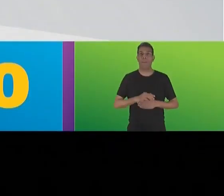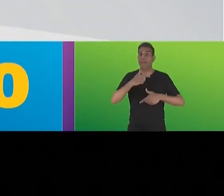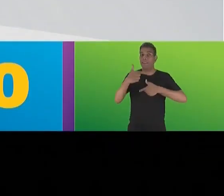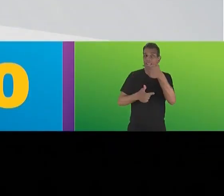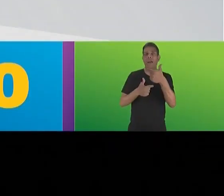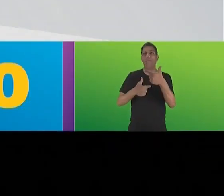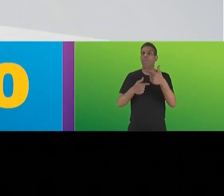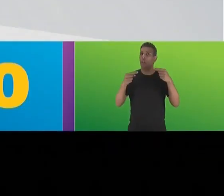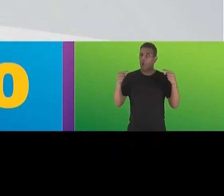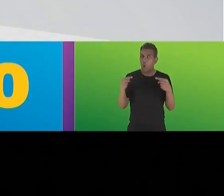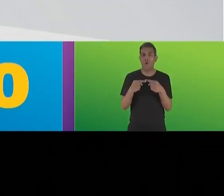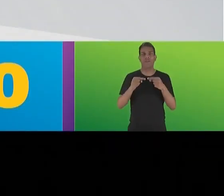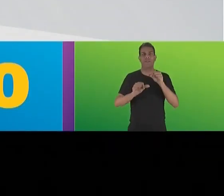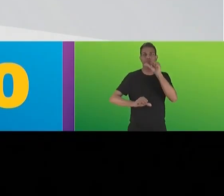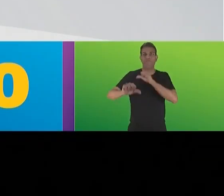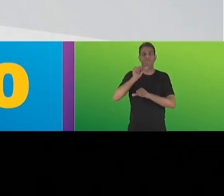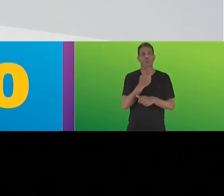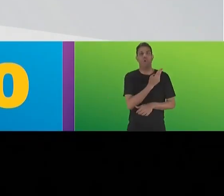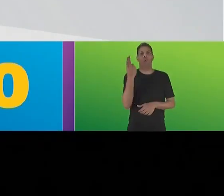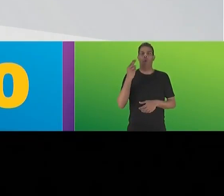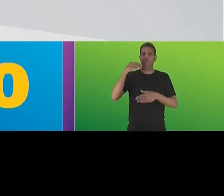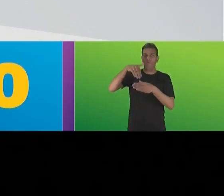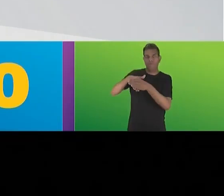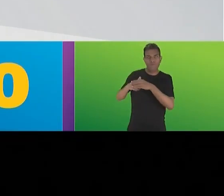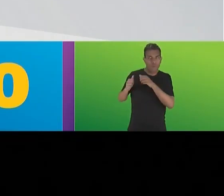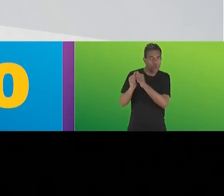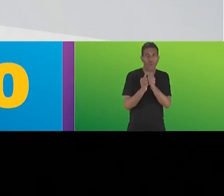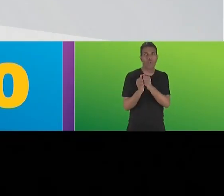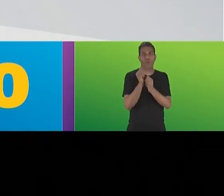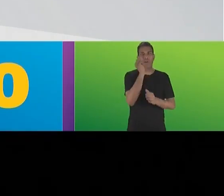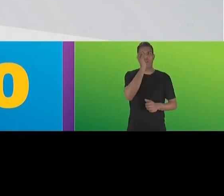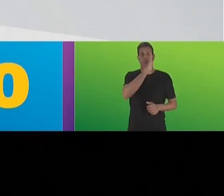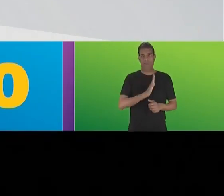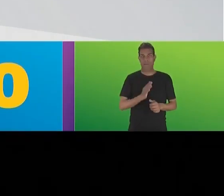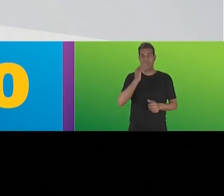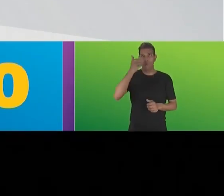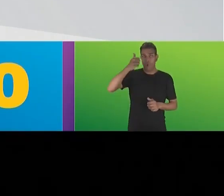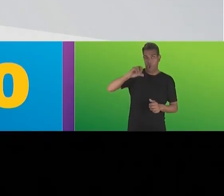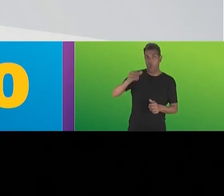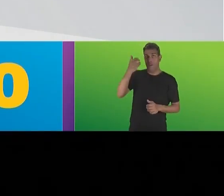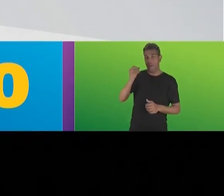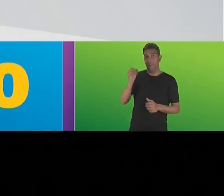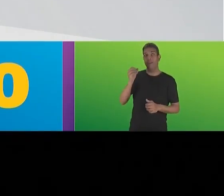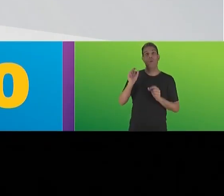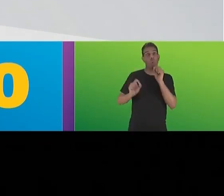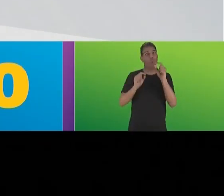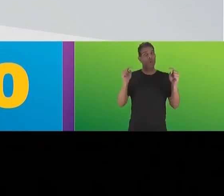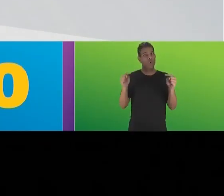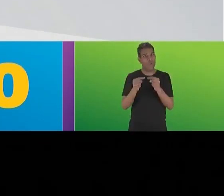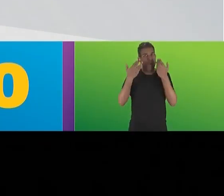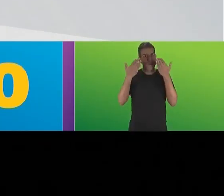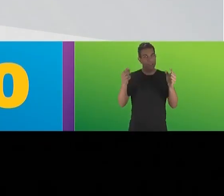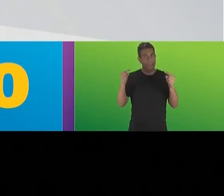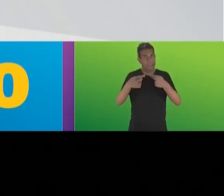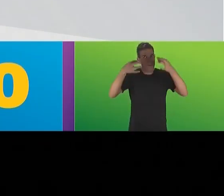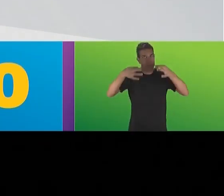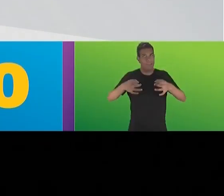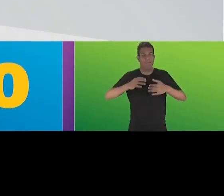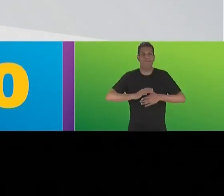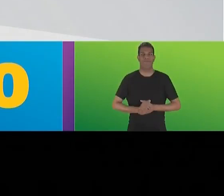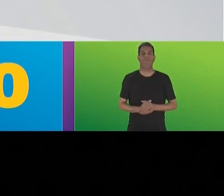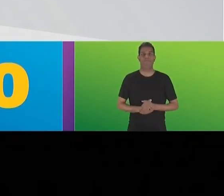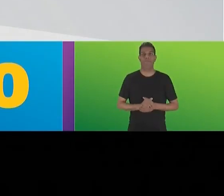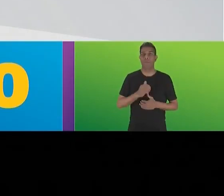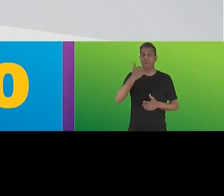Trabalha o meu nome e sobrenome. E com ele vamos juntos mudar o Brasil. Sou Jefferson Vidal, deputado federal, 19, 10. Jefferson